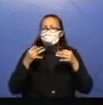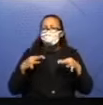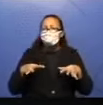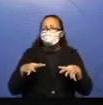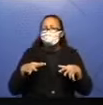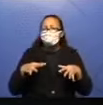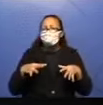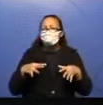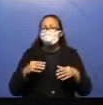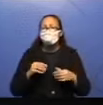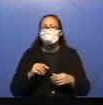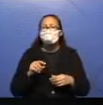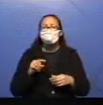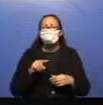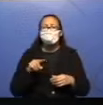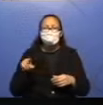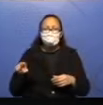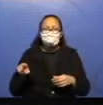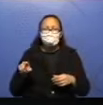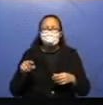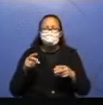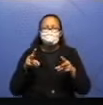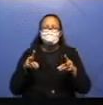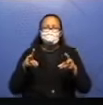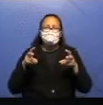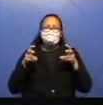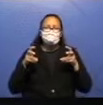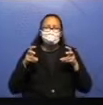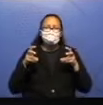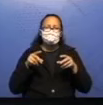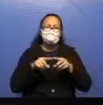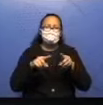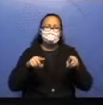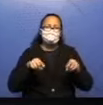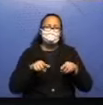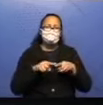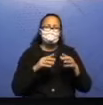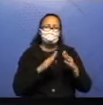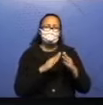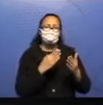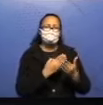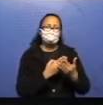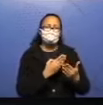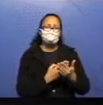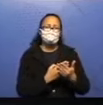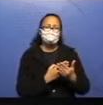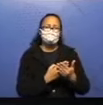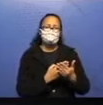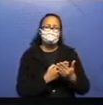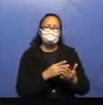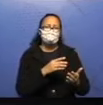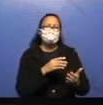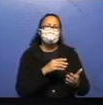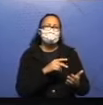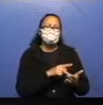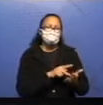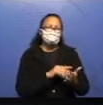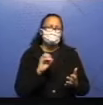atenta. Vocês percebam que aqui é um ambiente de sala de aula. Isso aqui é realidade ou ficção?